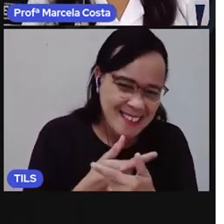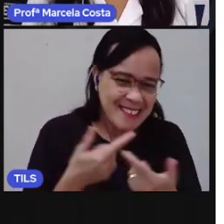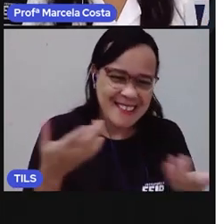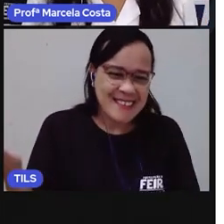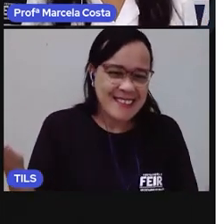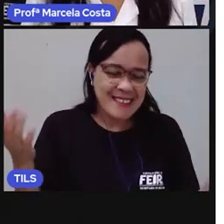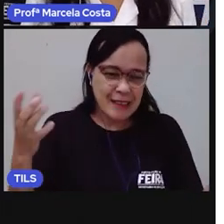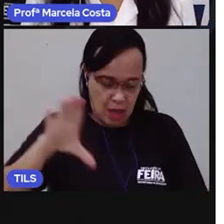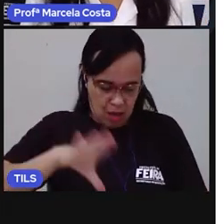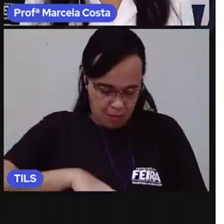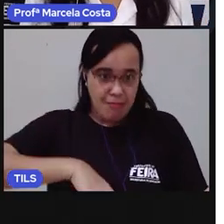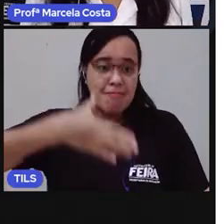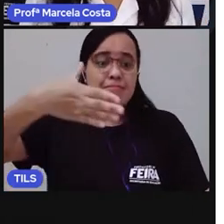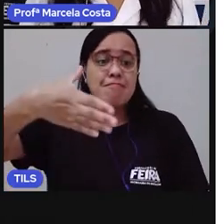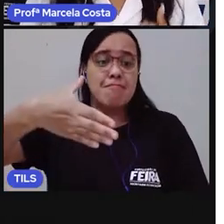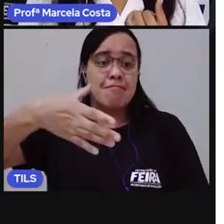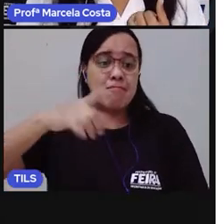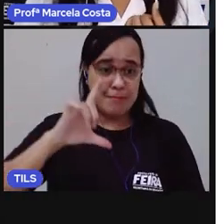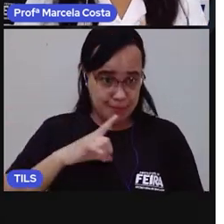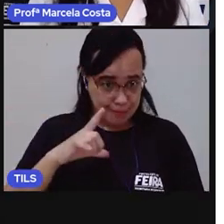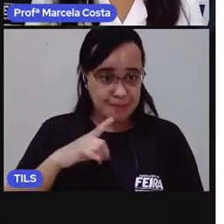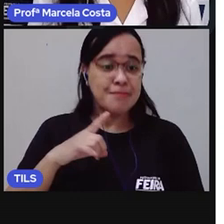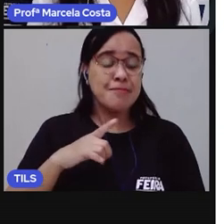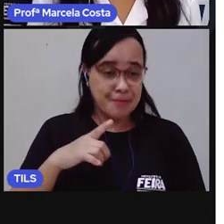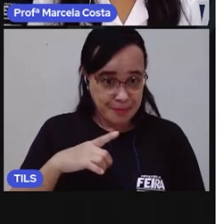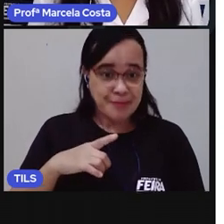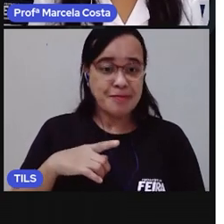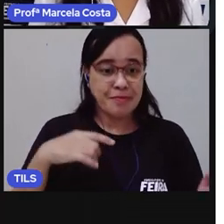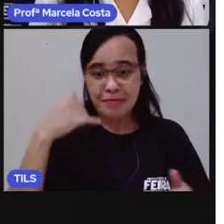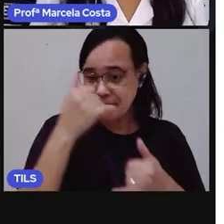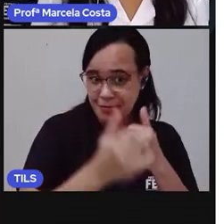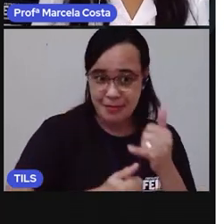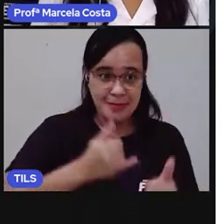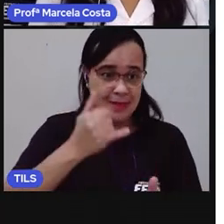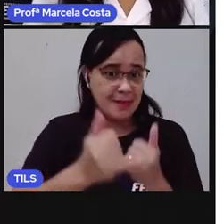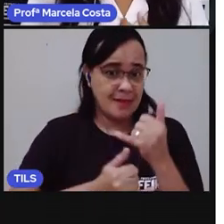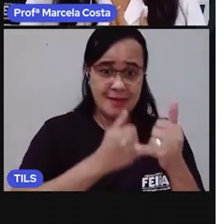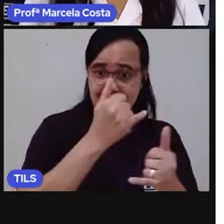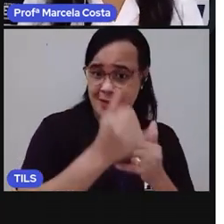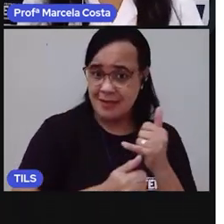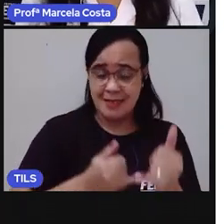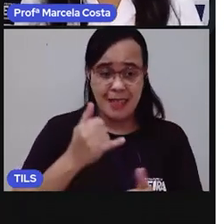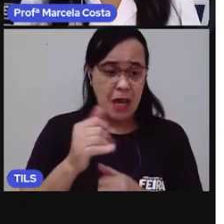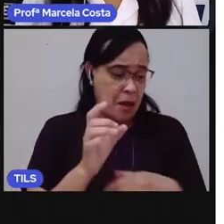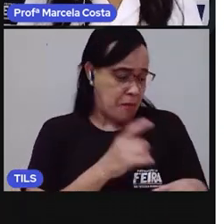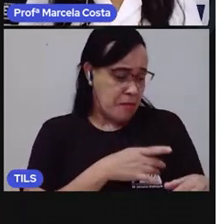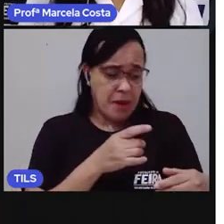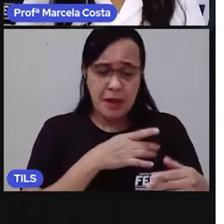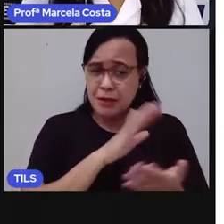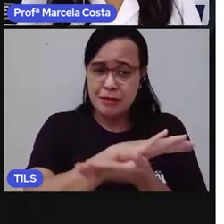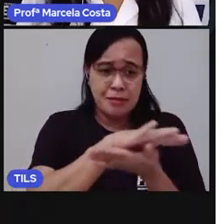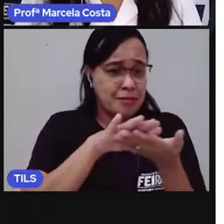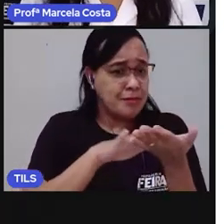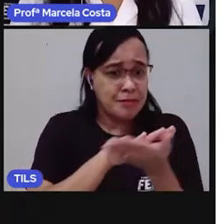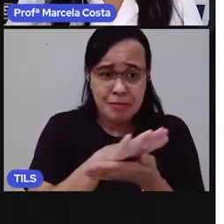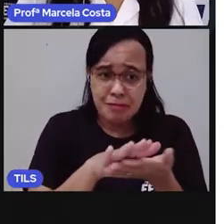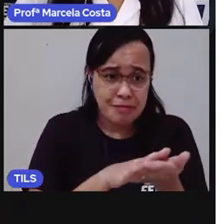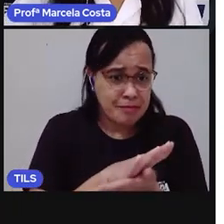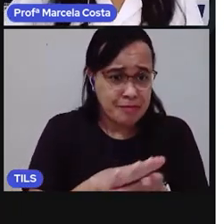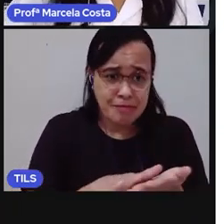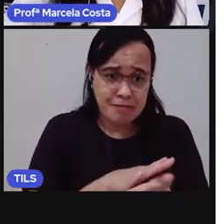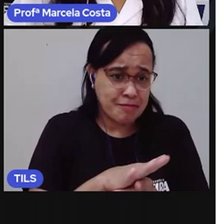corajosa. Ela passou a brincar sem medo. Ela passou